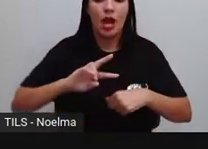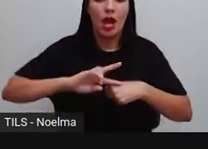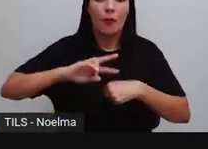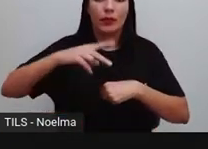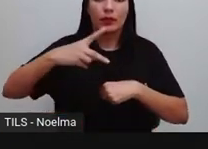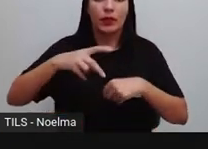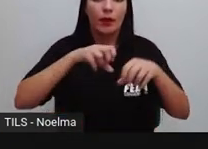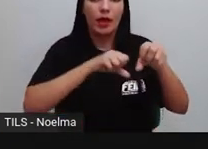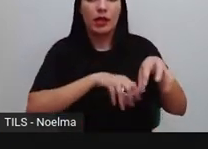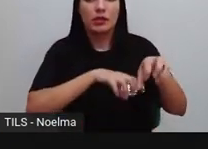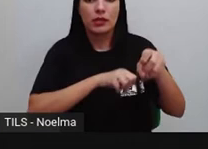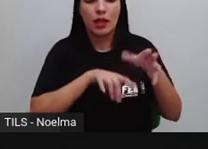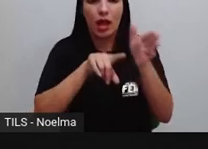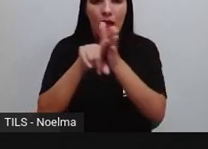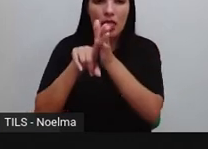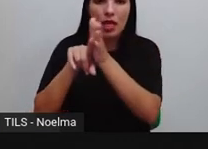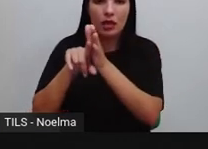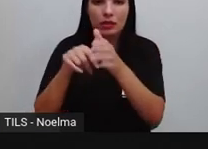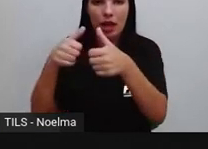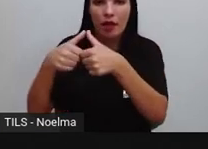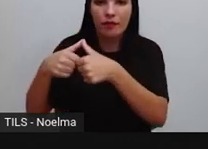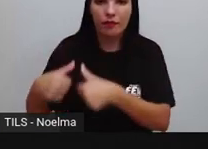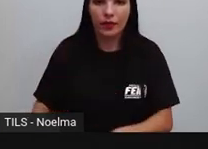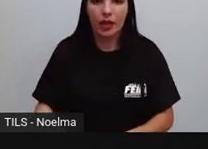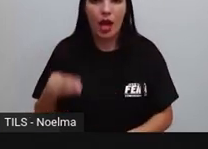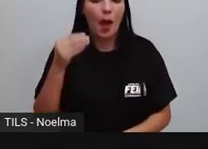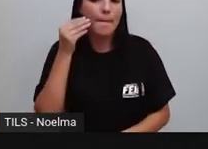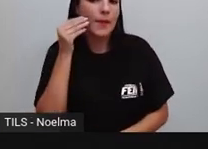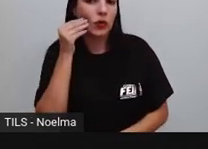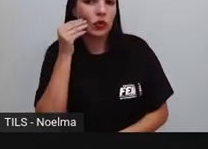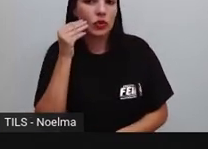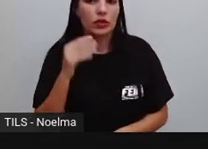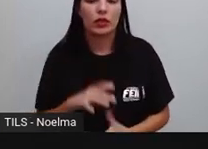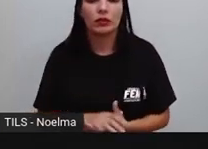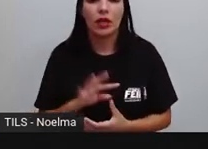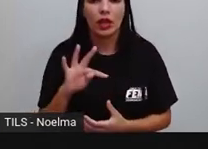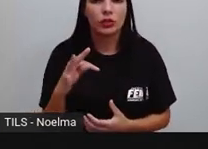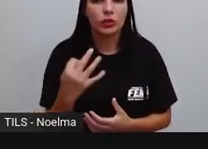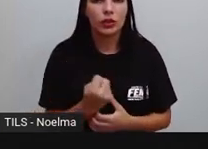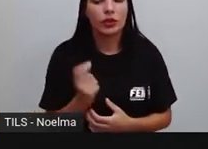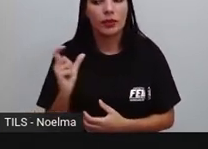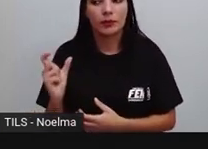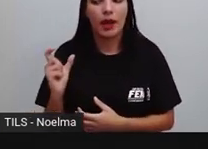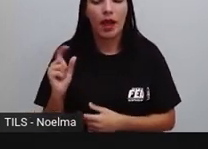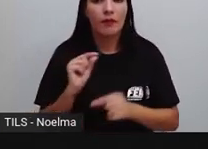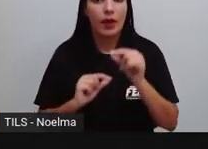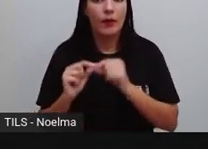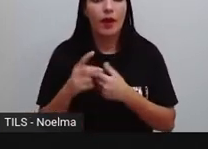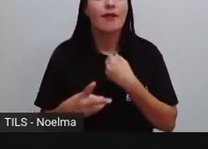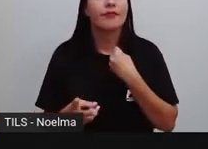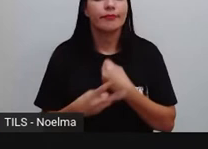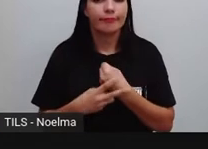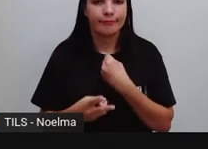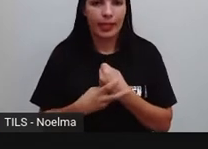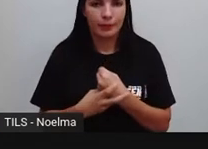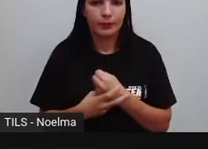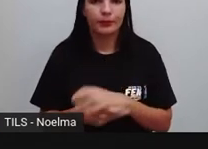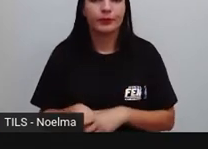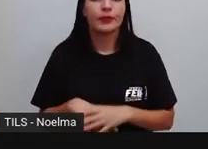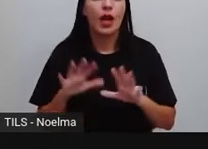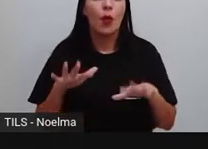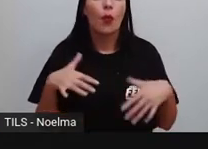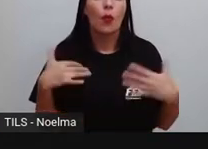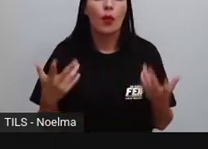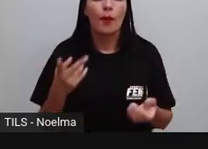ensinar, analisar, fica, mostra, todas essas palavras aí são verbos, certo? E